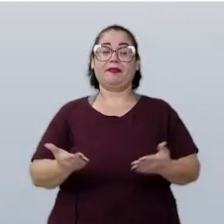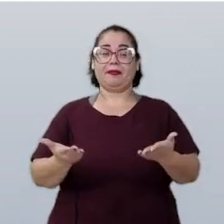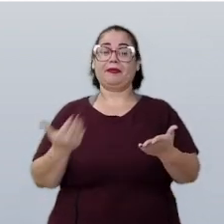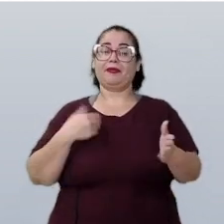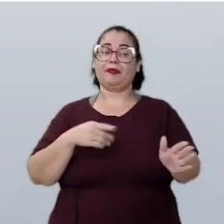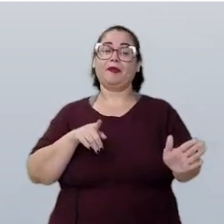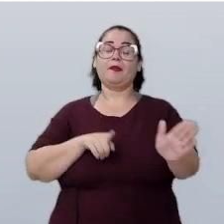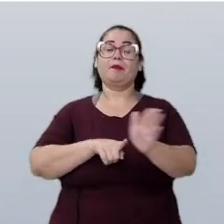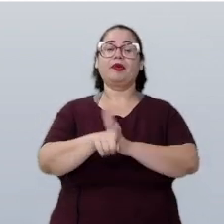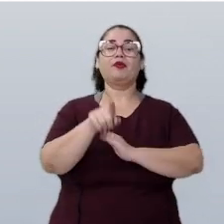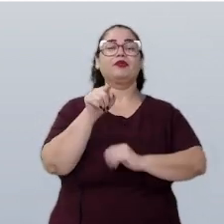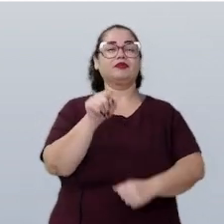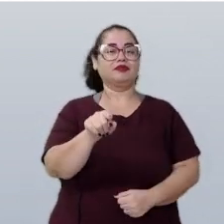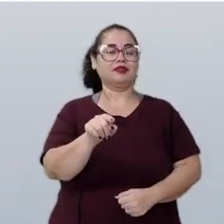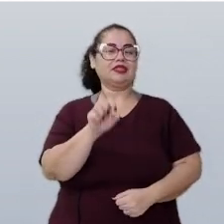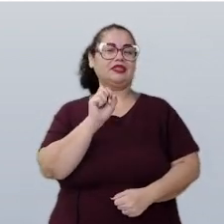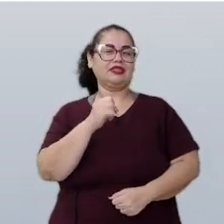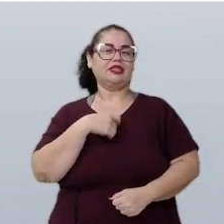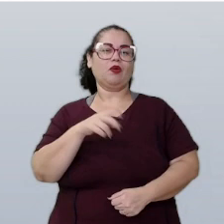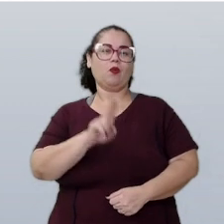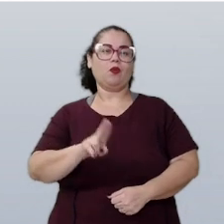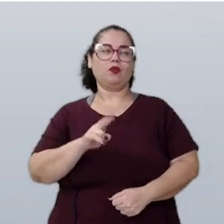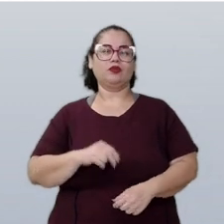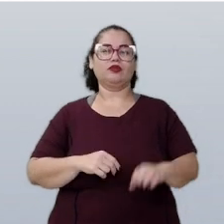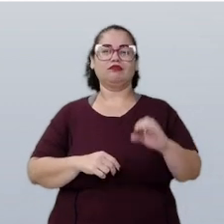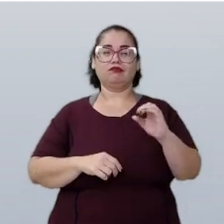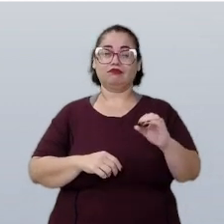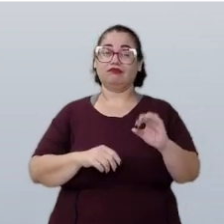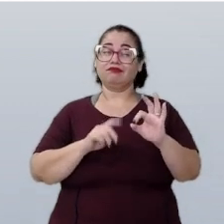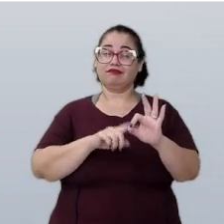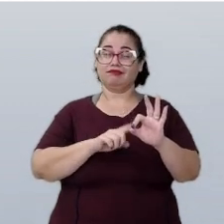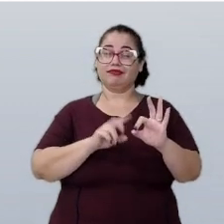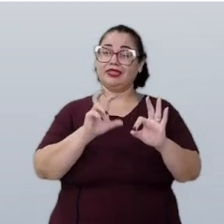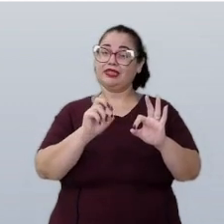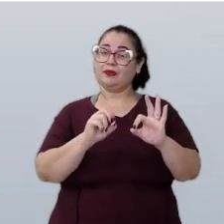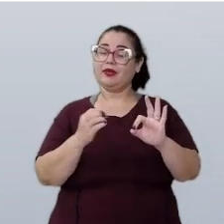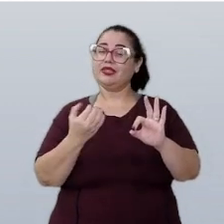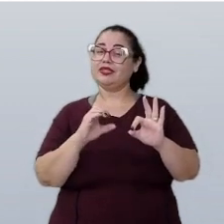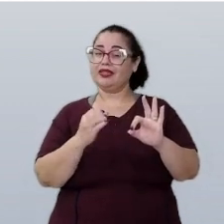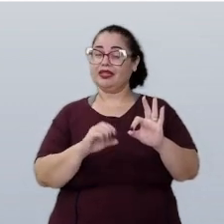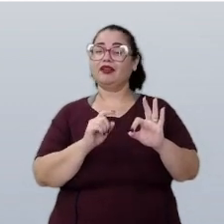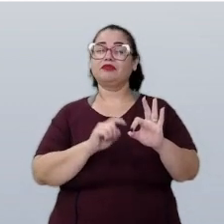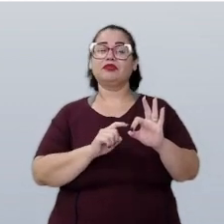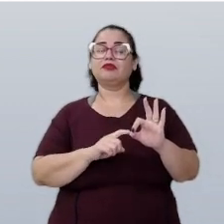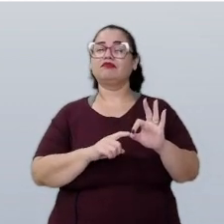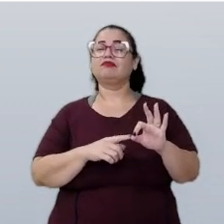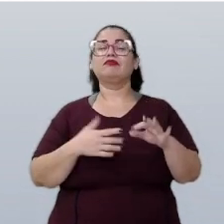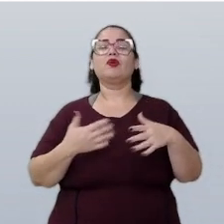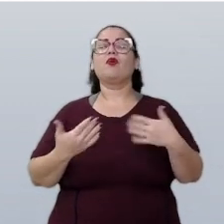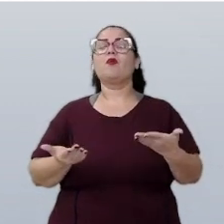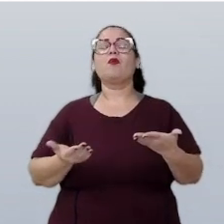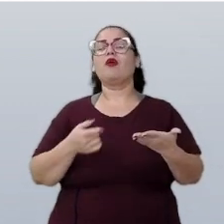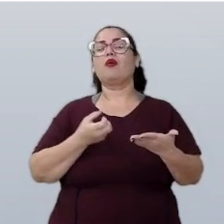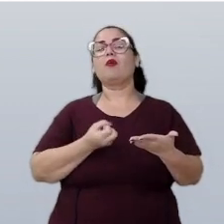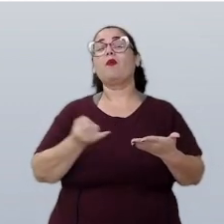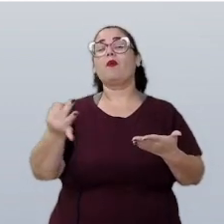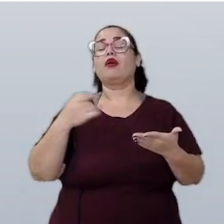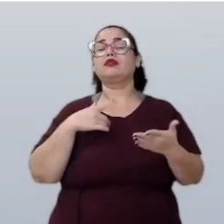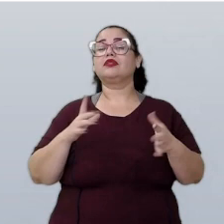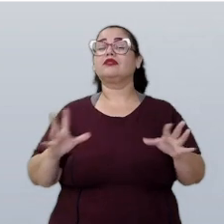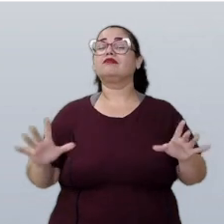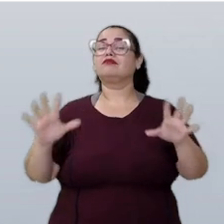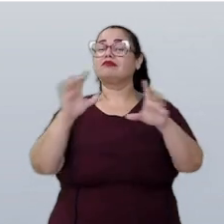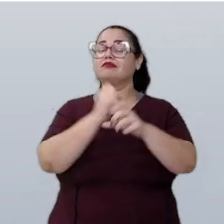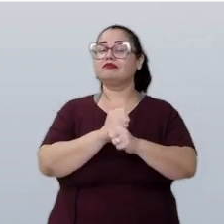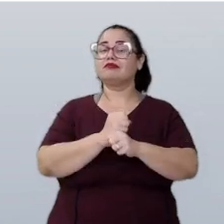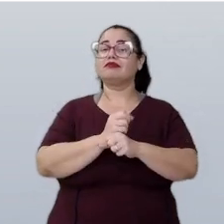perguntar. Se eu utilizar a moeda de cinquenta centavos, quantas serão necessárias para